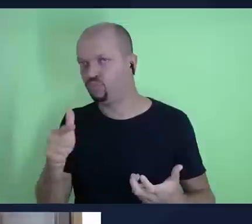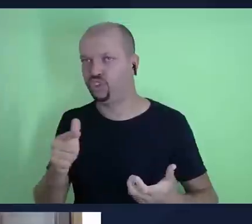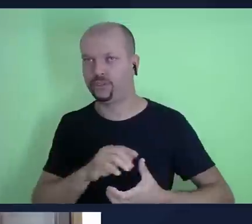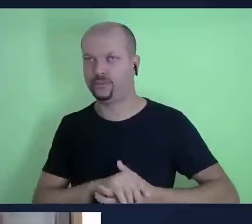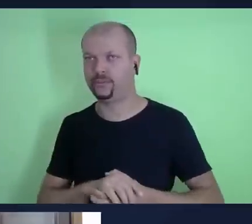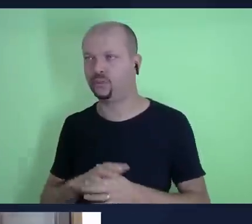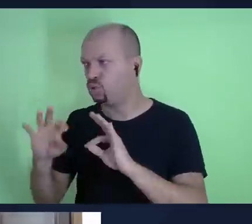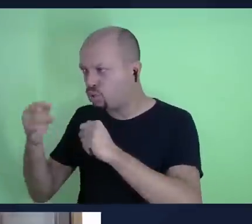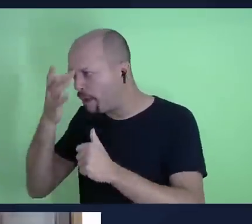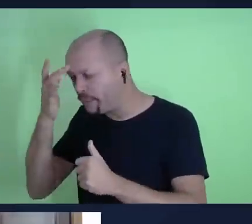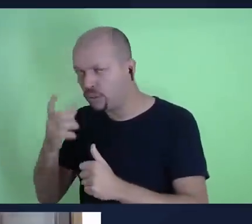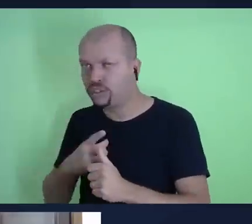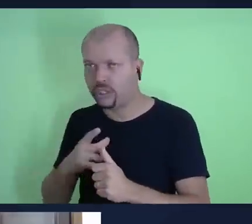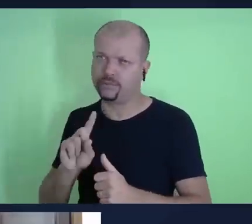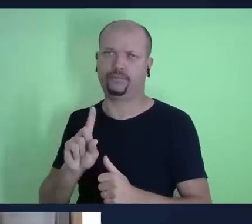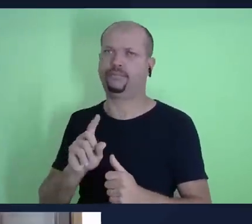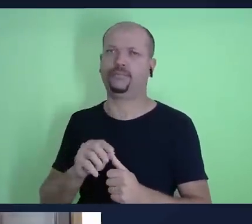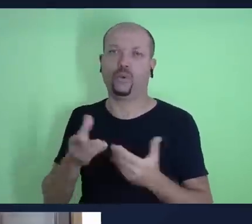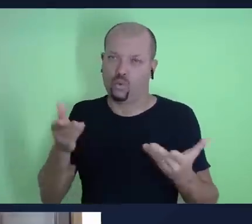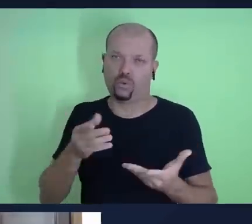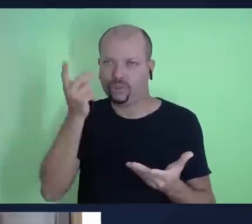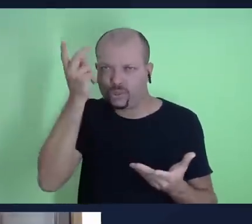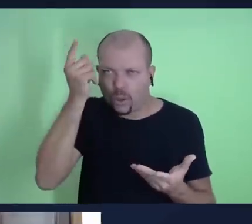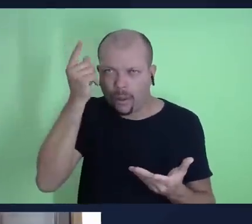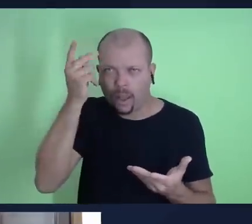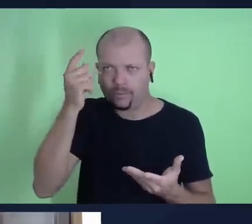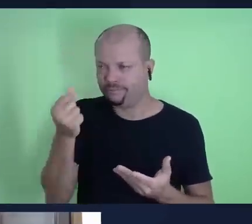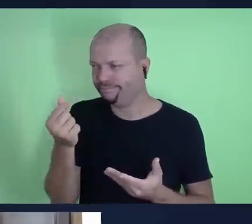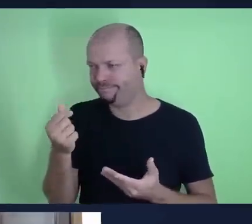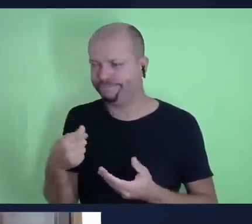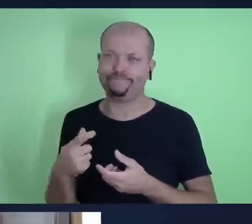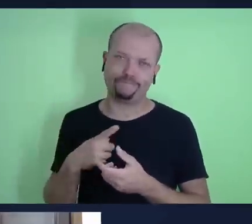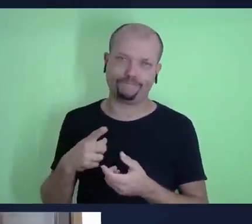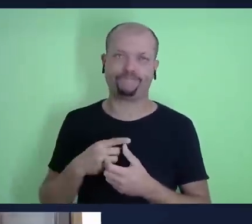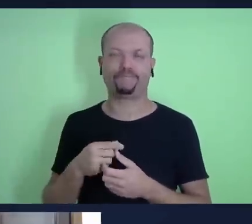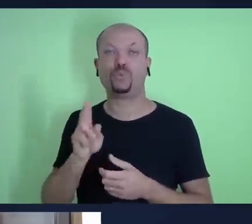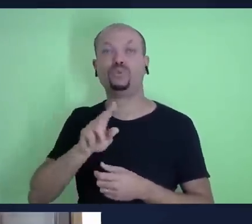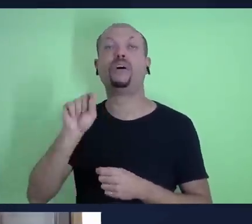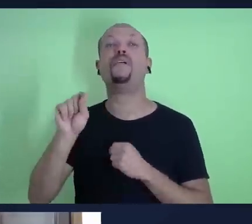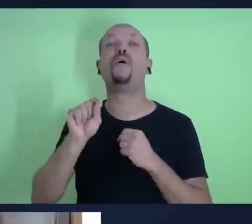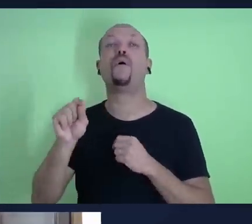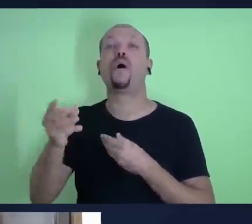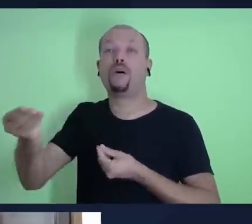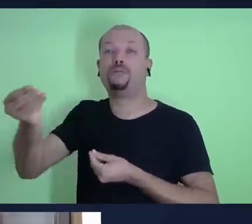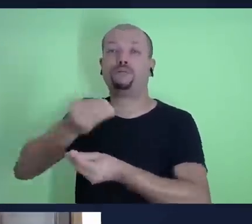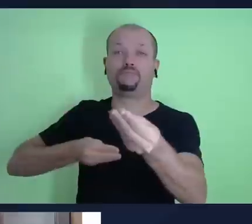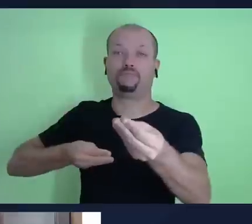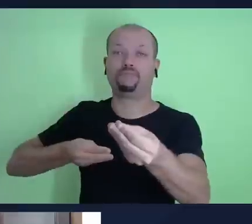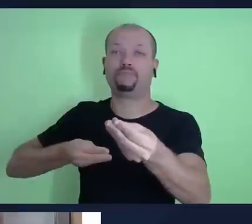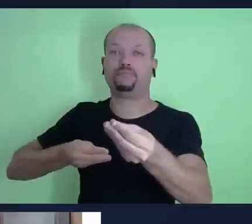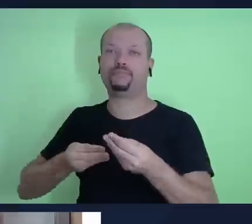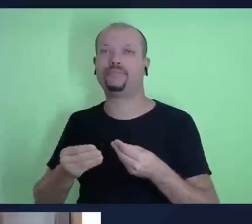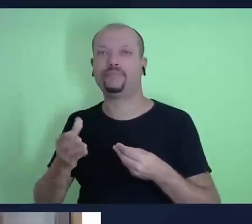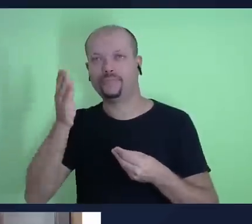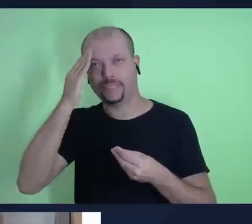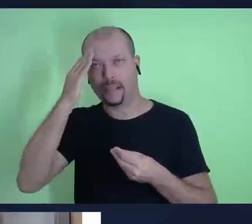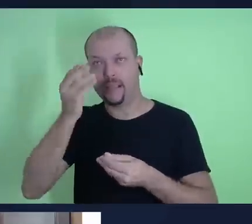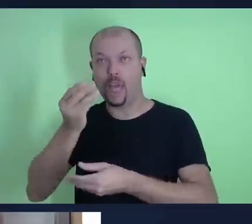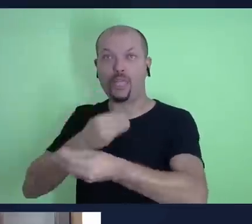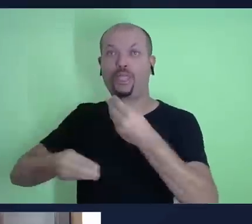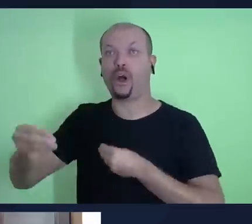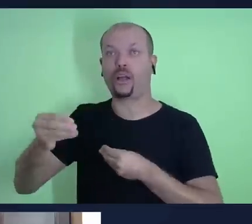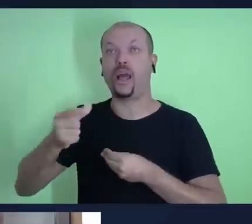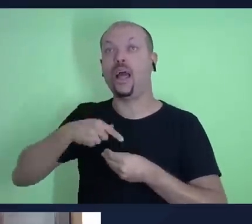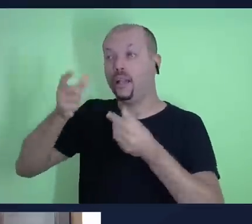dia a dia como é para nós hoje usar o dinheiro. Eles usavam muito a troca, né? Os bens, eles